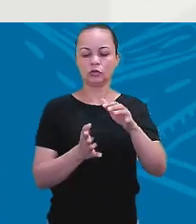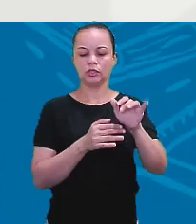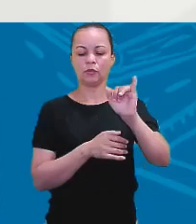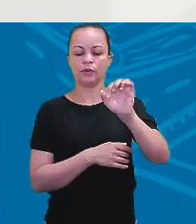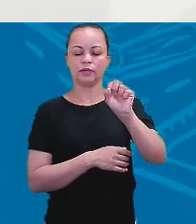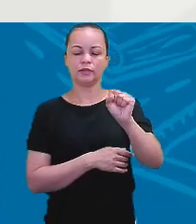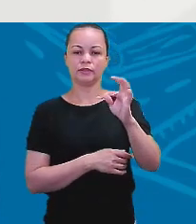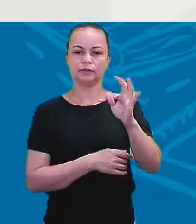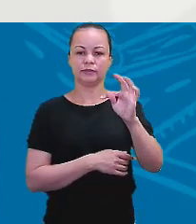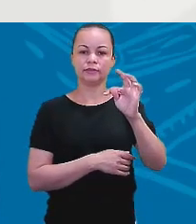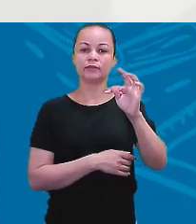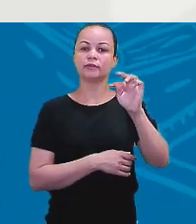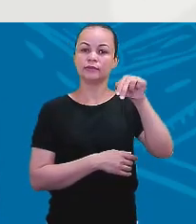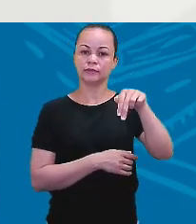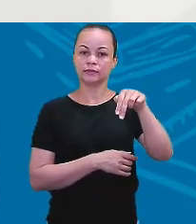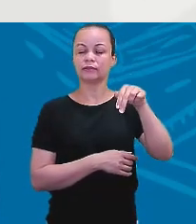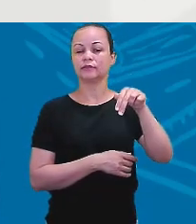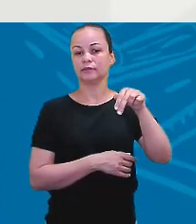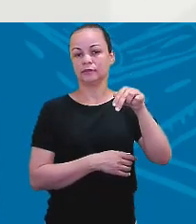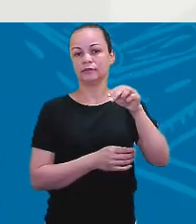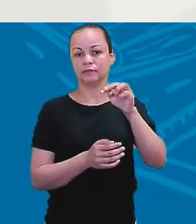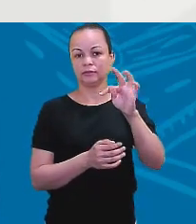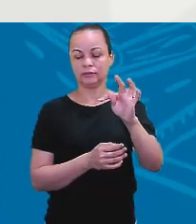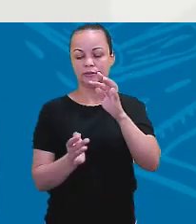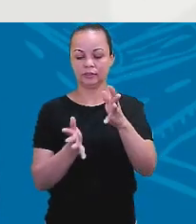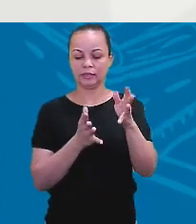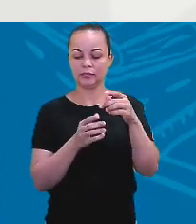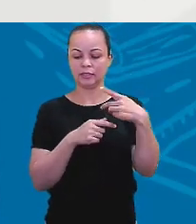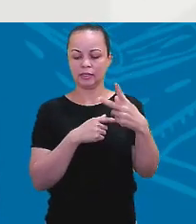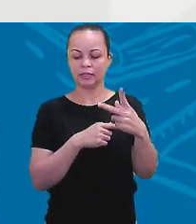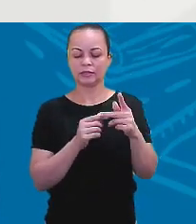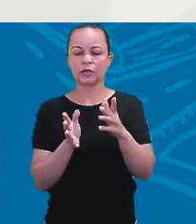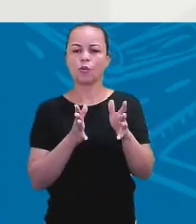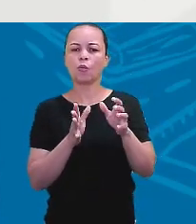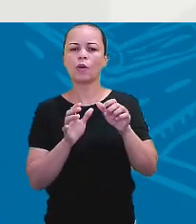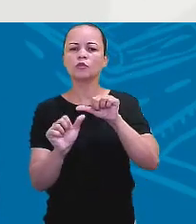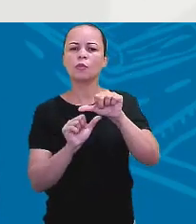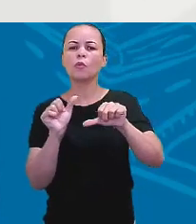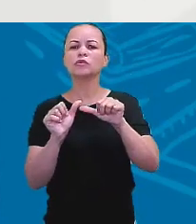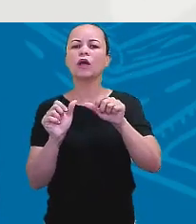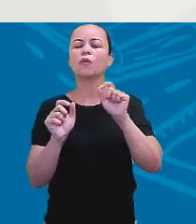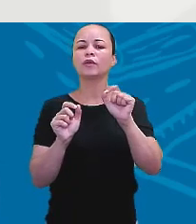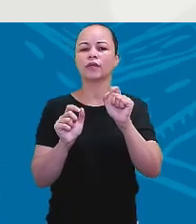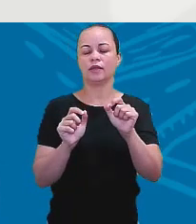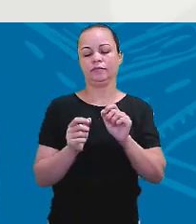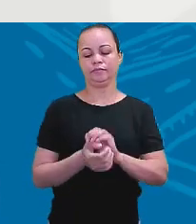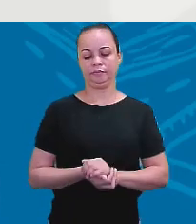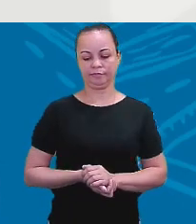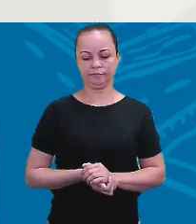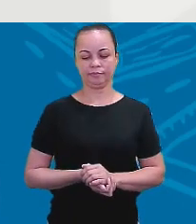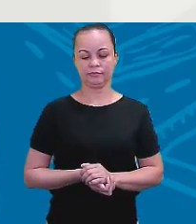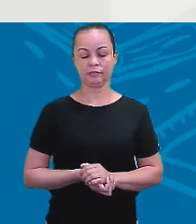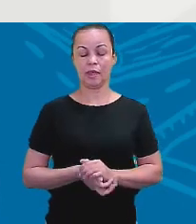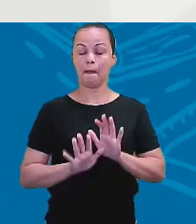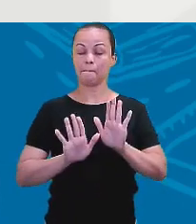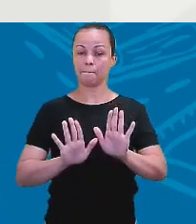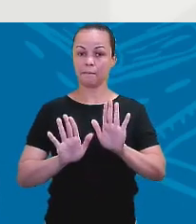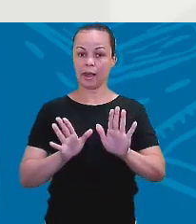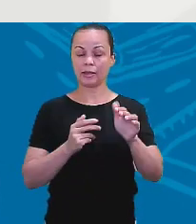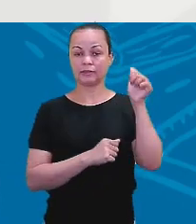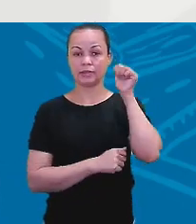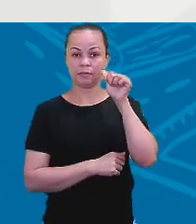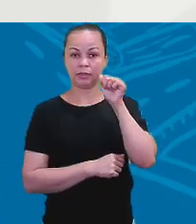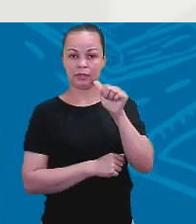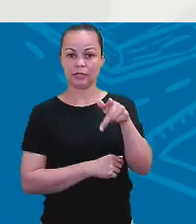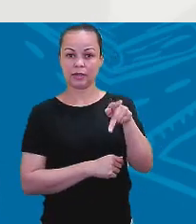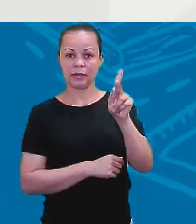Então, lá na question tag eu vou afirmar. Qual é a afirmativa de esnant? Es. Muito bem. Porém, Carol é